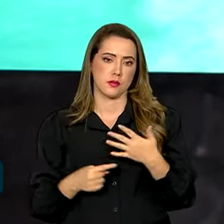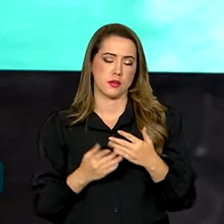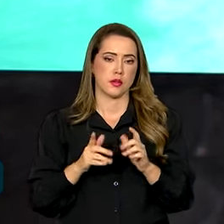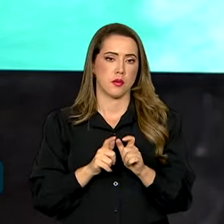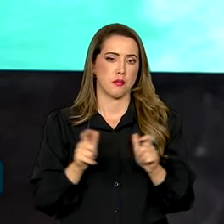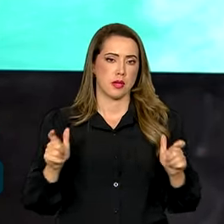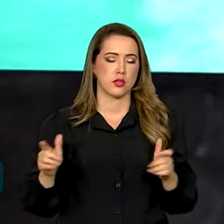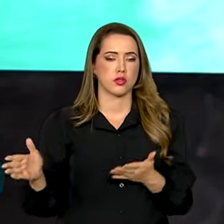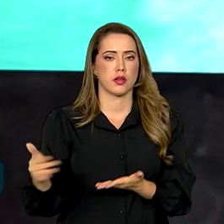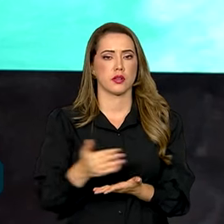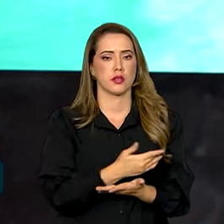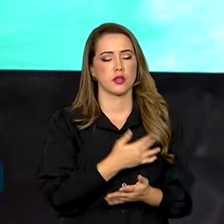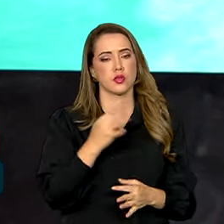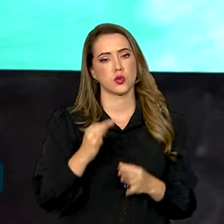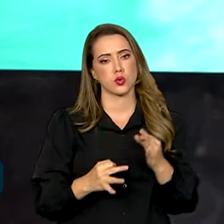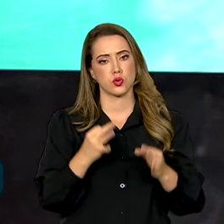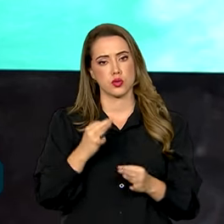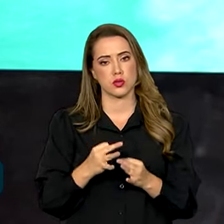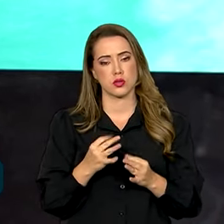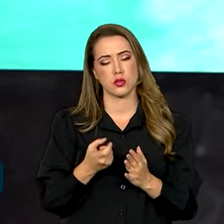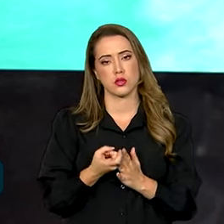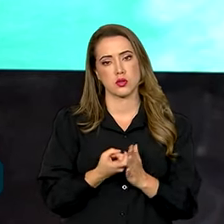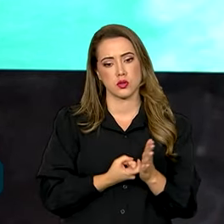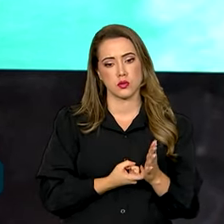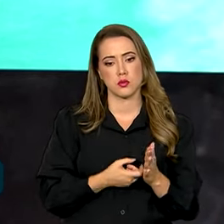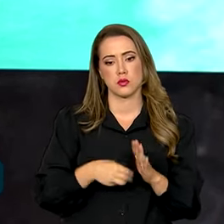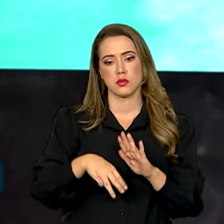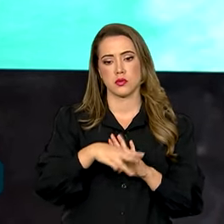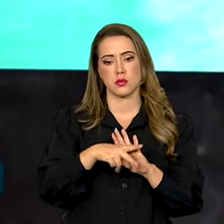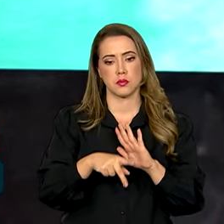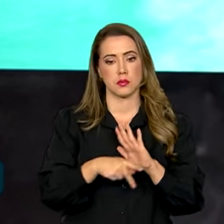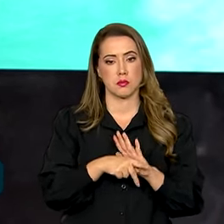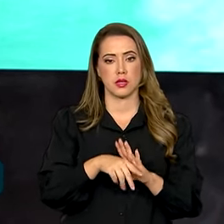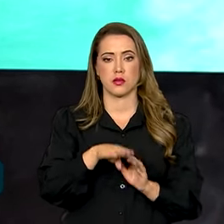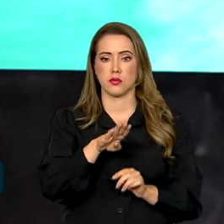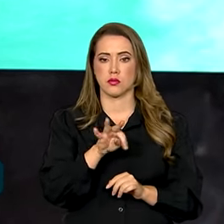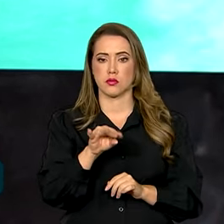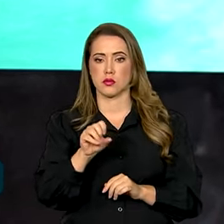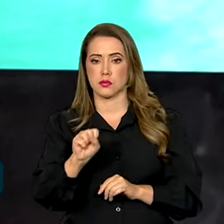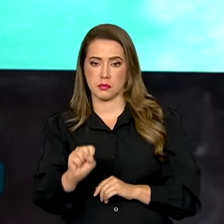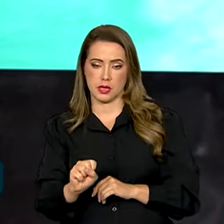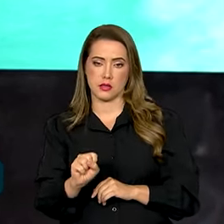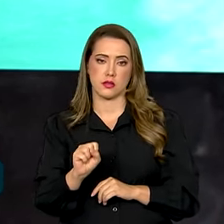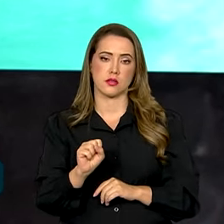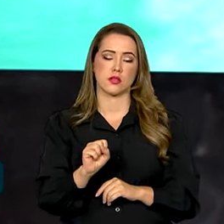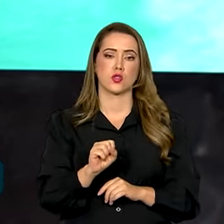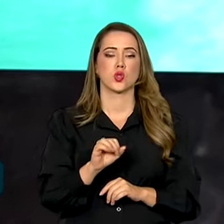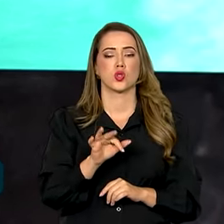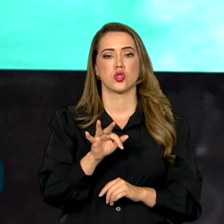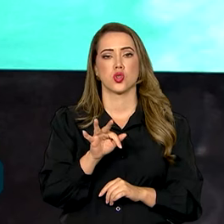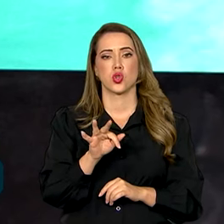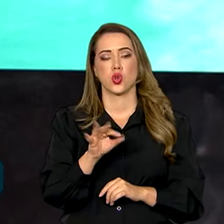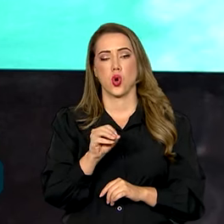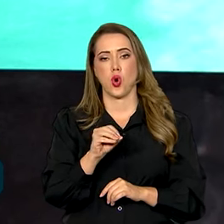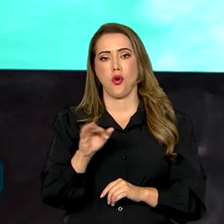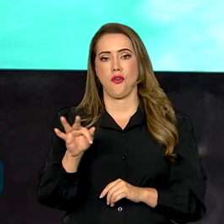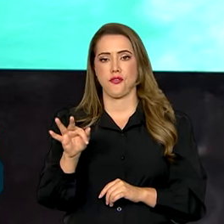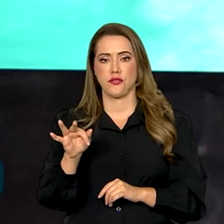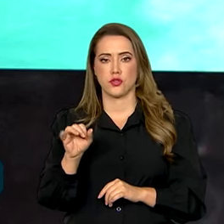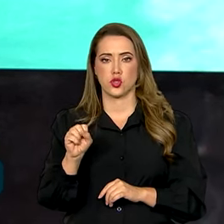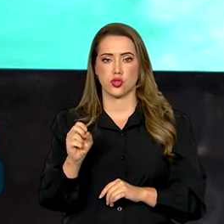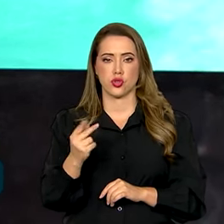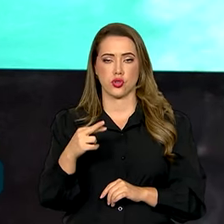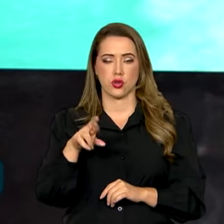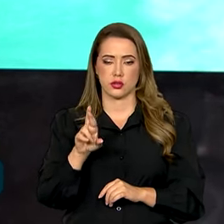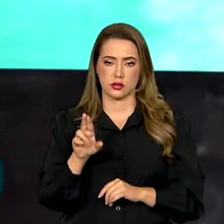a arrecadação, fazem justiça tributária, como a MP dos Betes, como os fundos offshore, fundos que já votamos na Câmara,